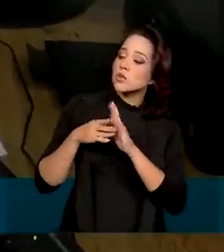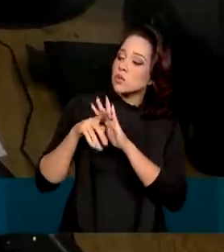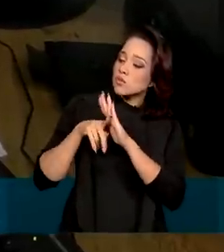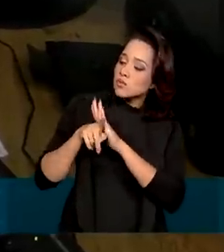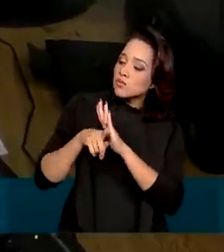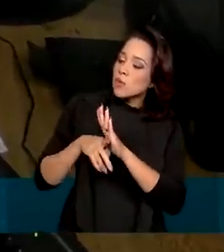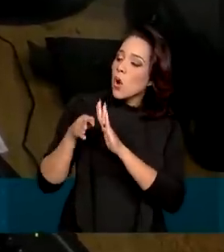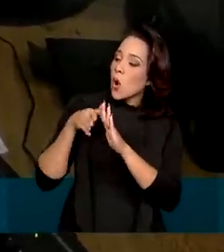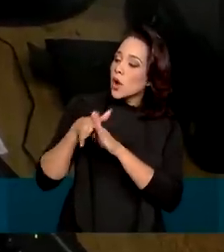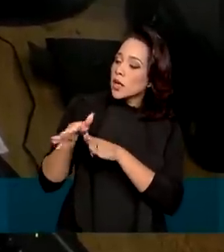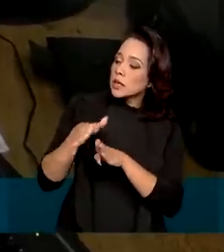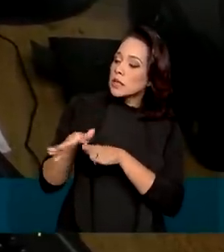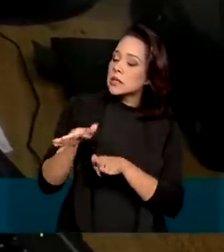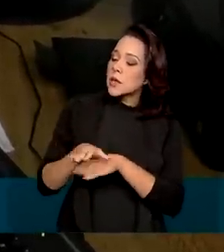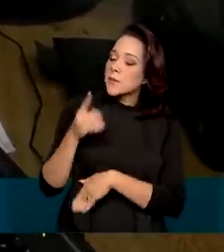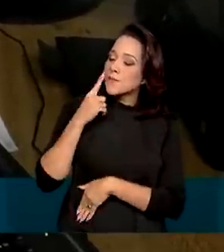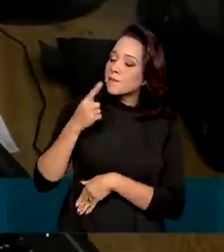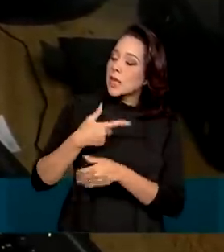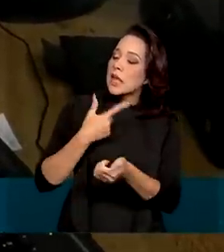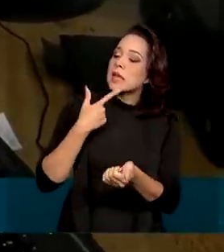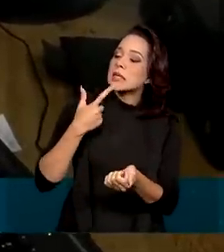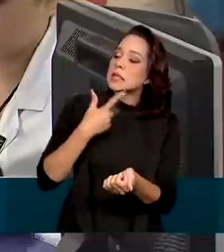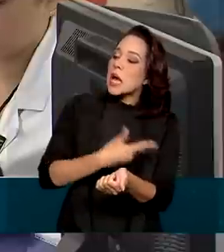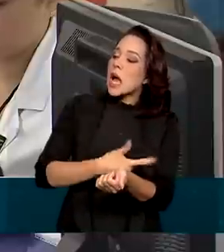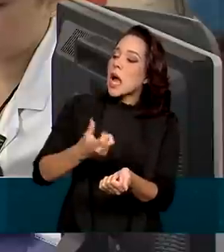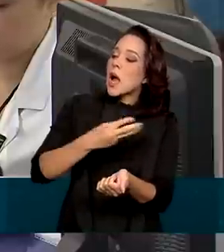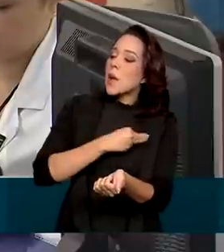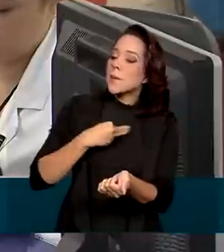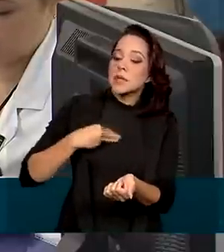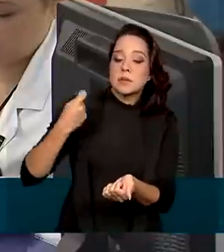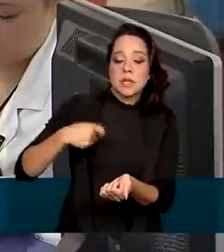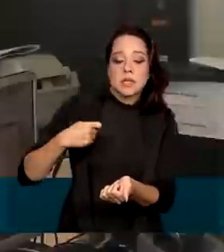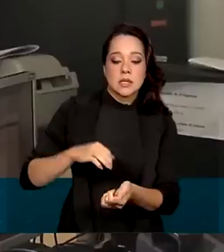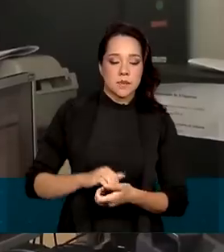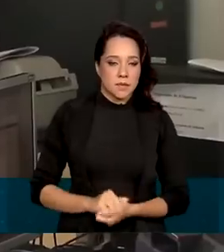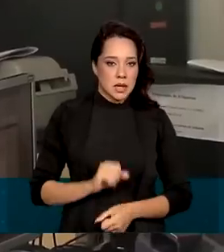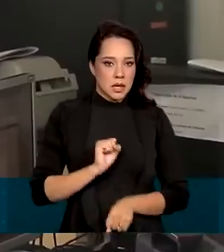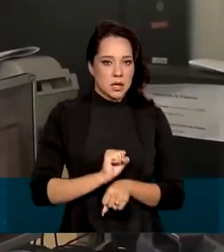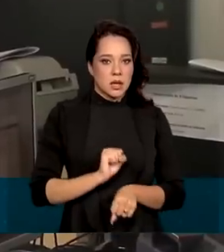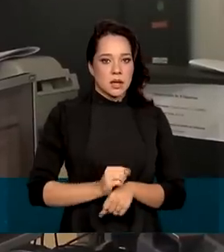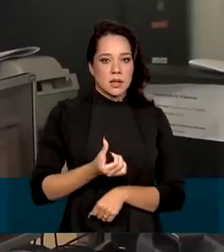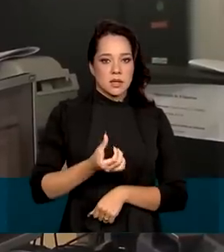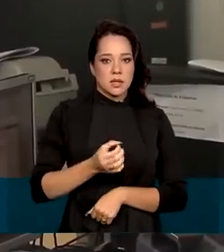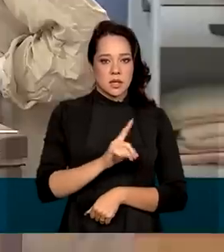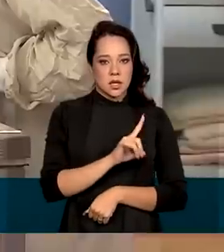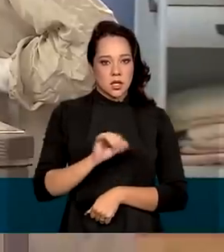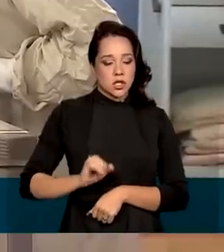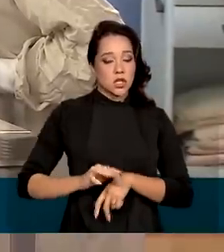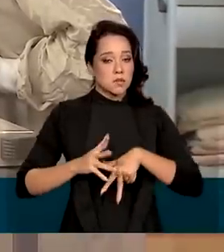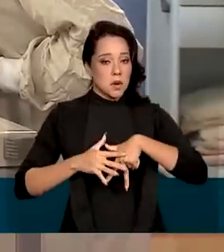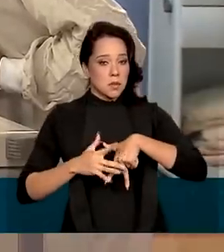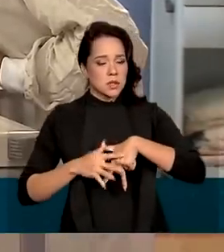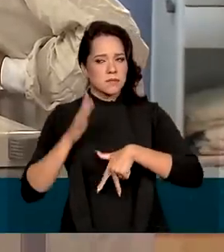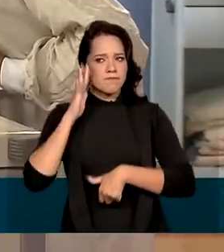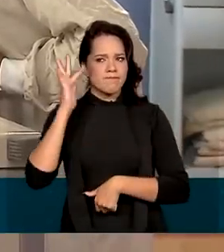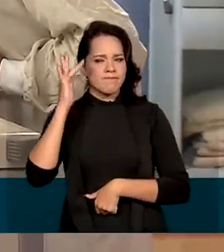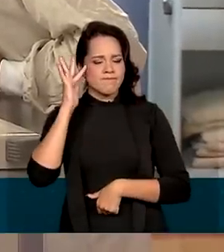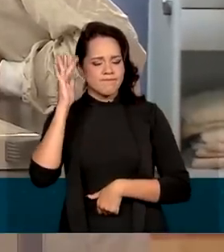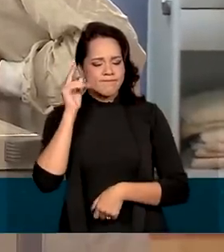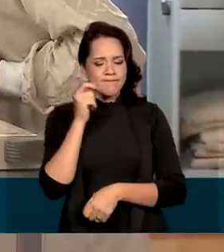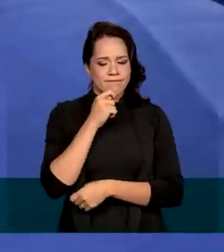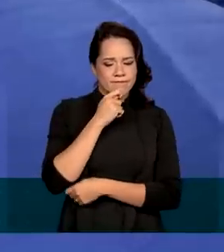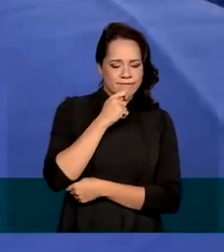orientações e fazer os exames necessários. É preciso ainda esperar 60 dias para que o paciente reflita sobre o